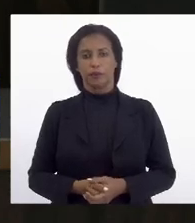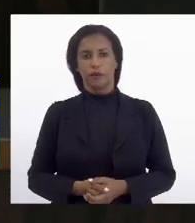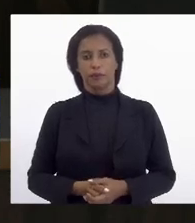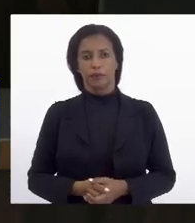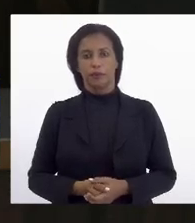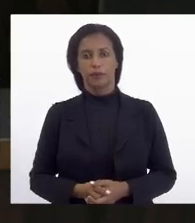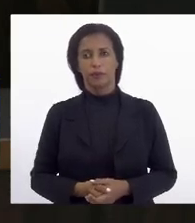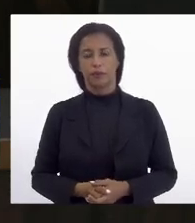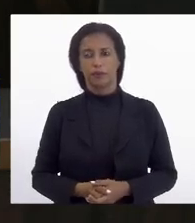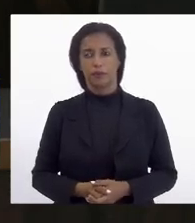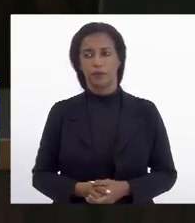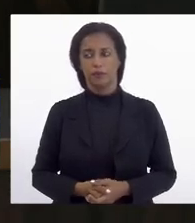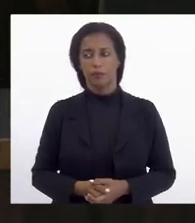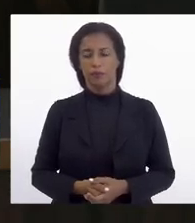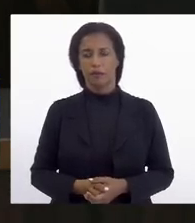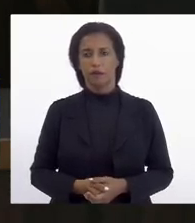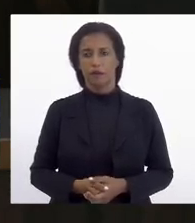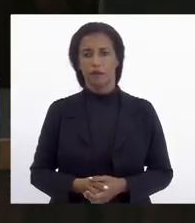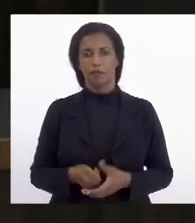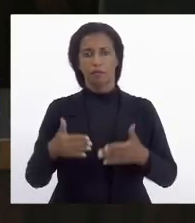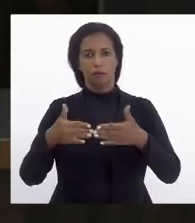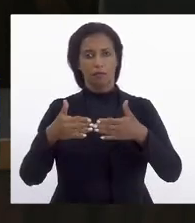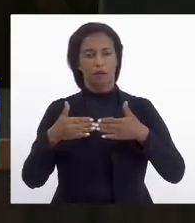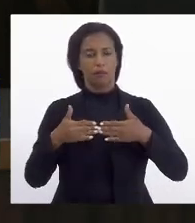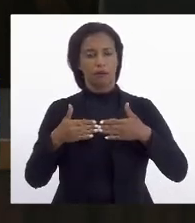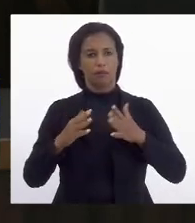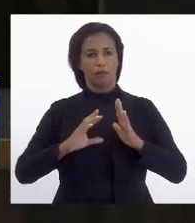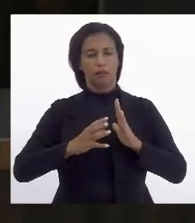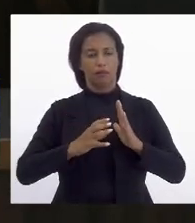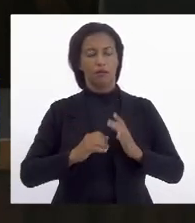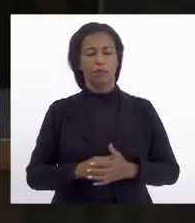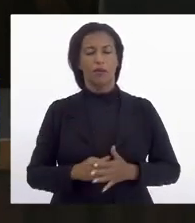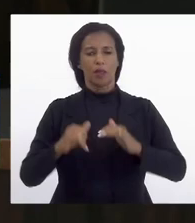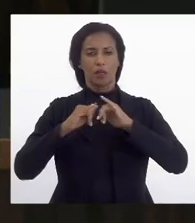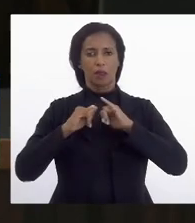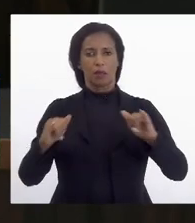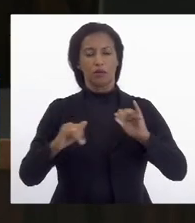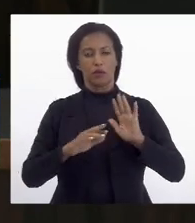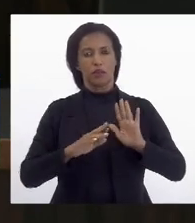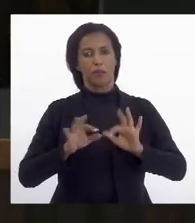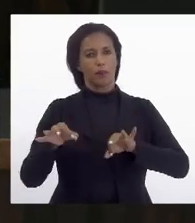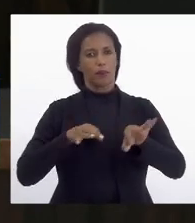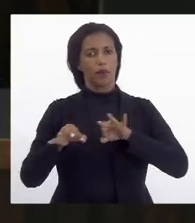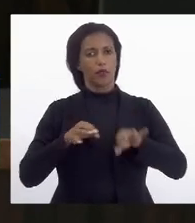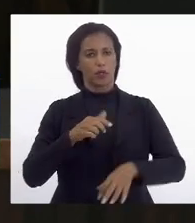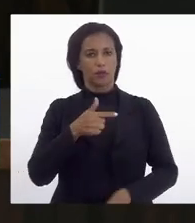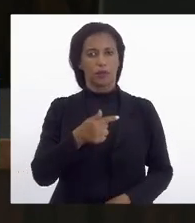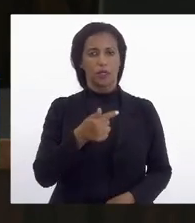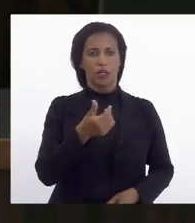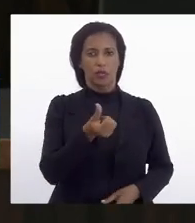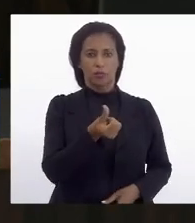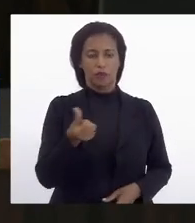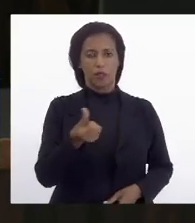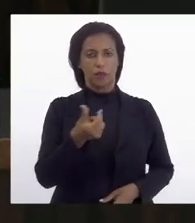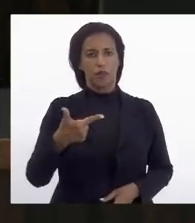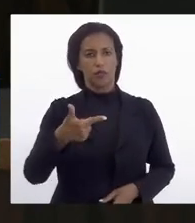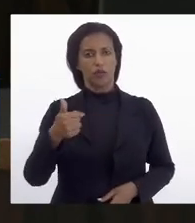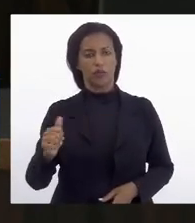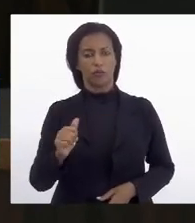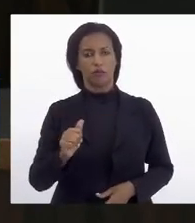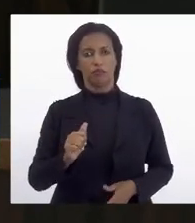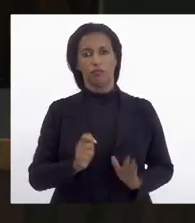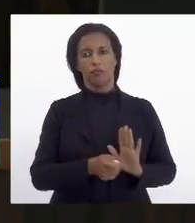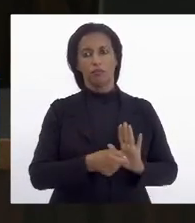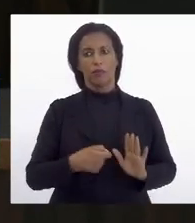só consignado abstenção anuncio o projeto de resolução número 766 de 2021 de autoria